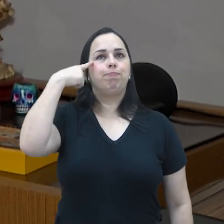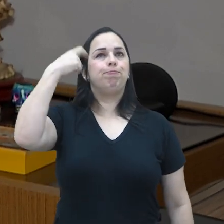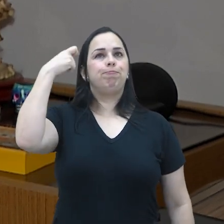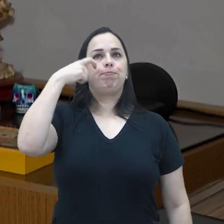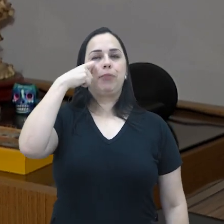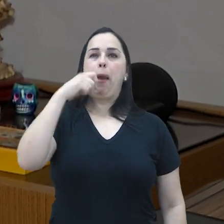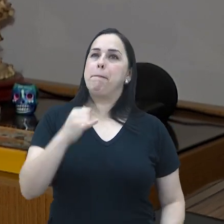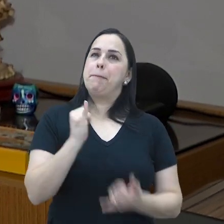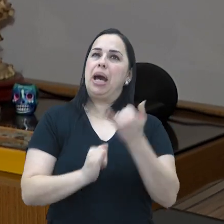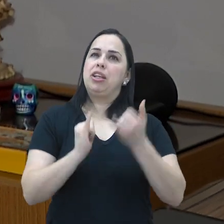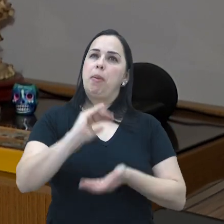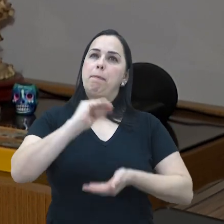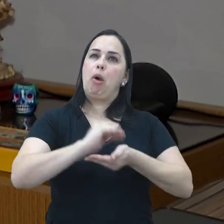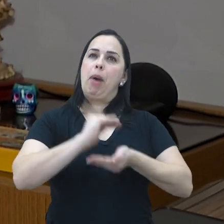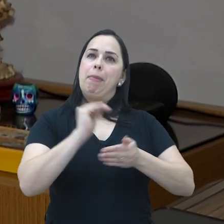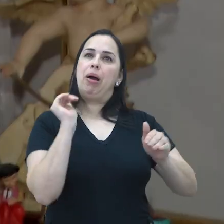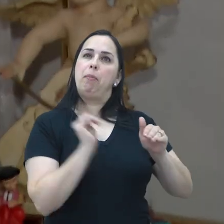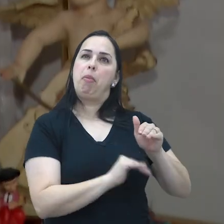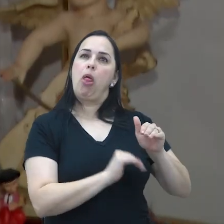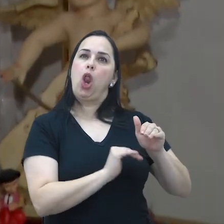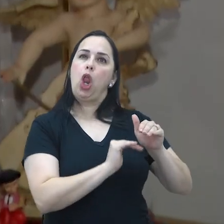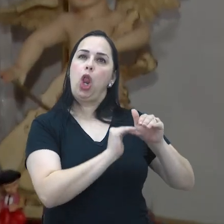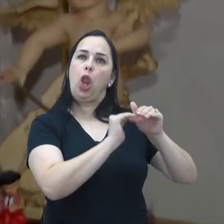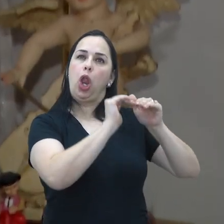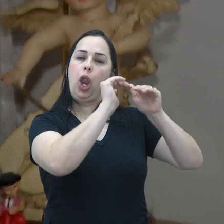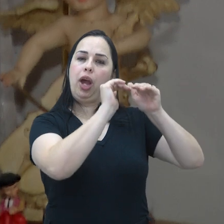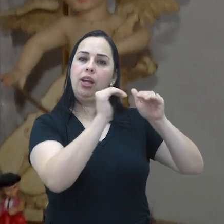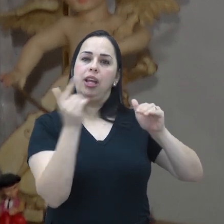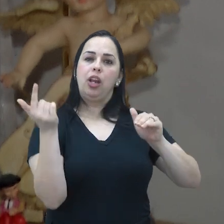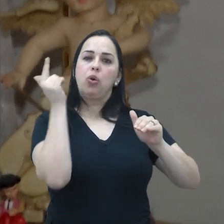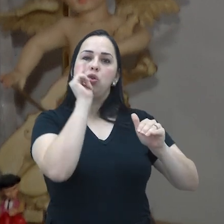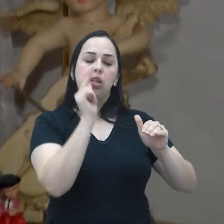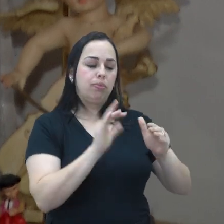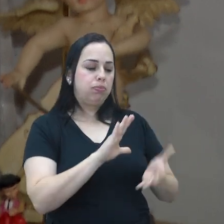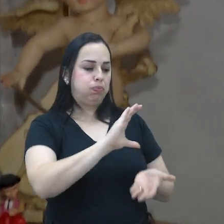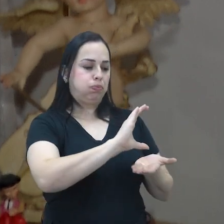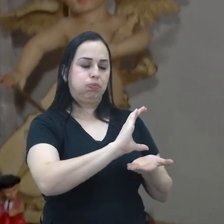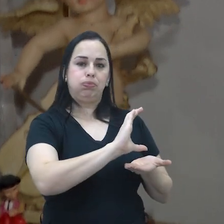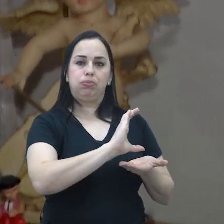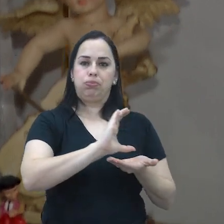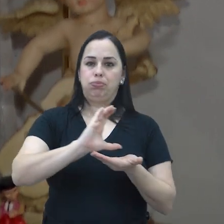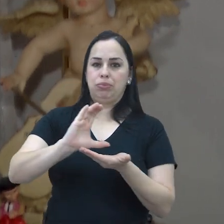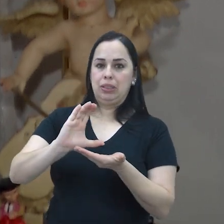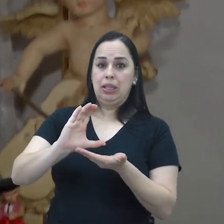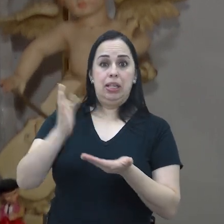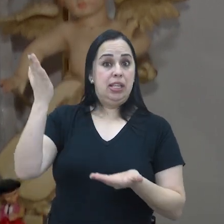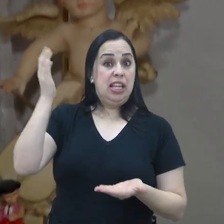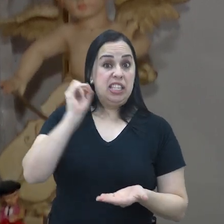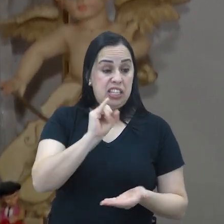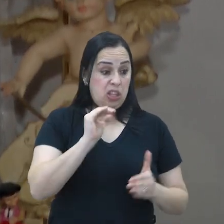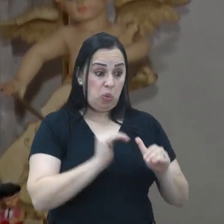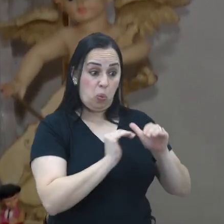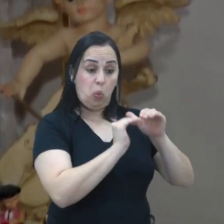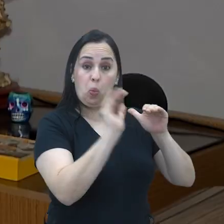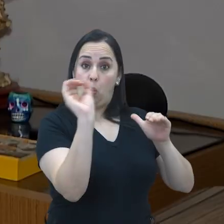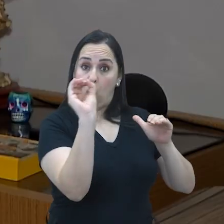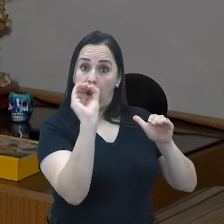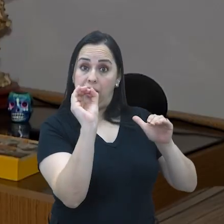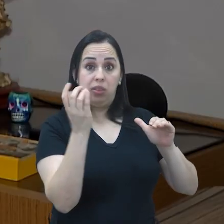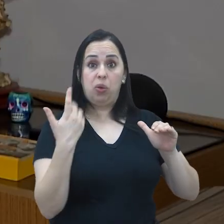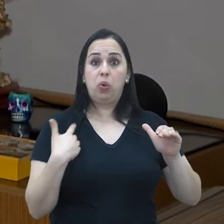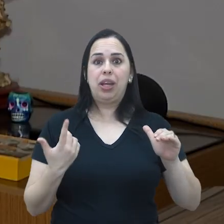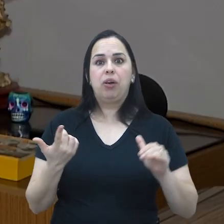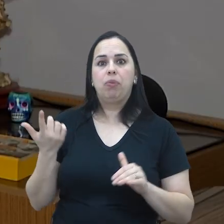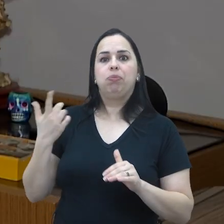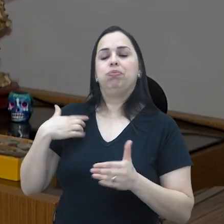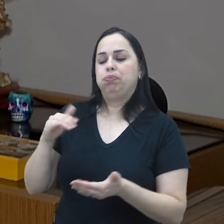como uma espécie de poupança. Garantiu acesso a uma quantia que, segundo ele, dificilmente guardaria. Isso daí é